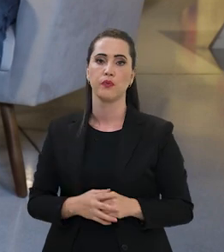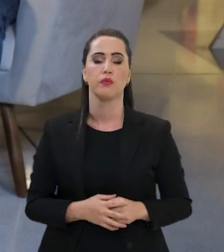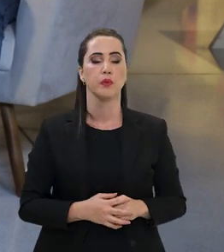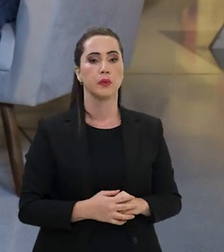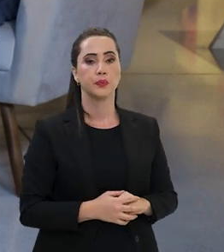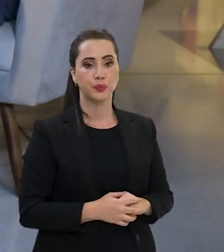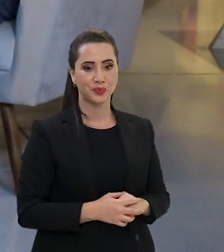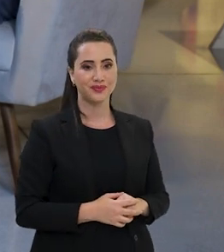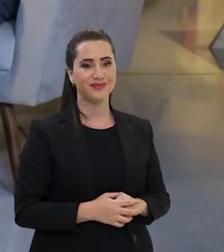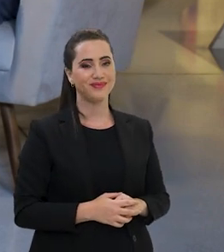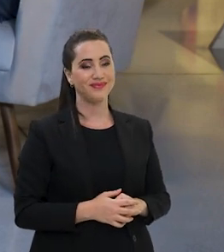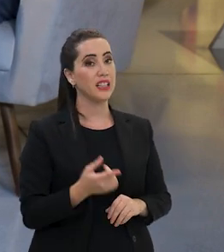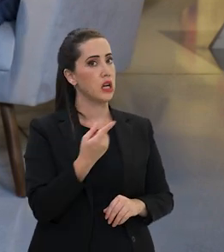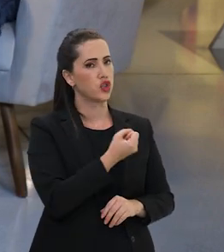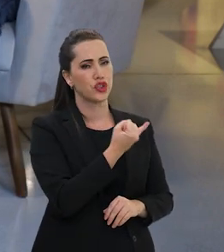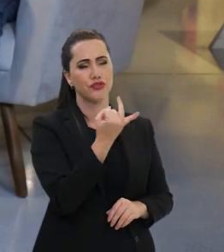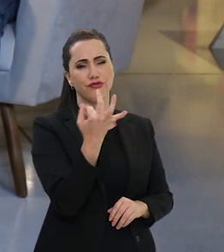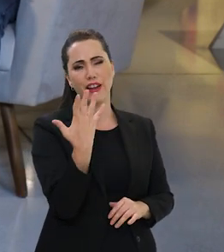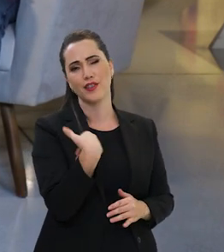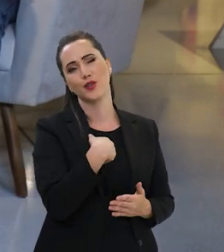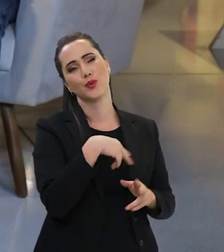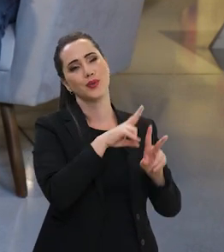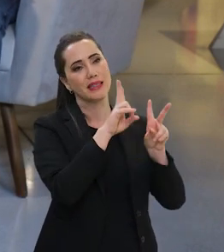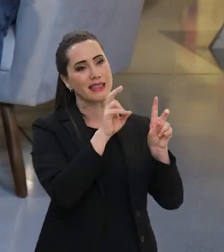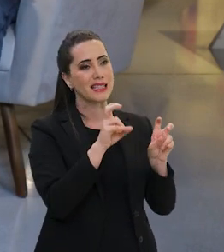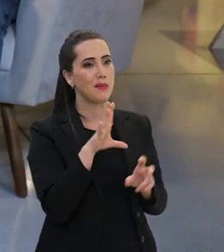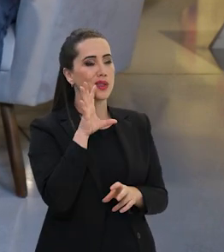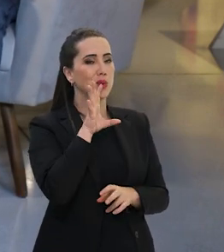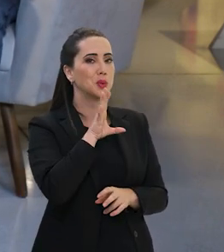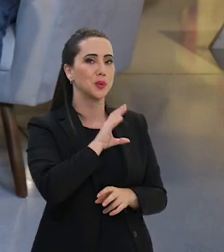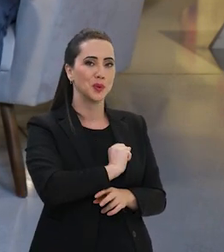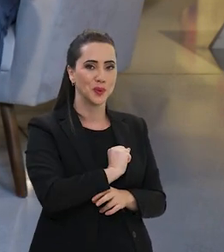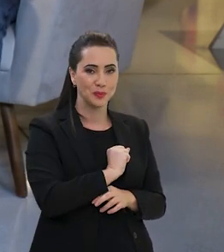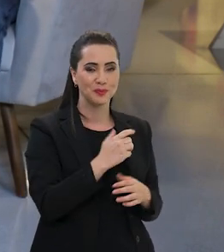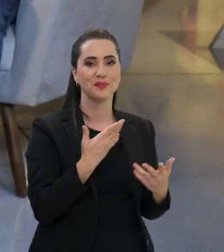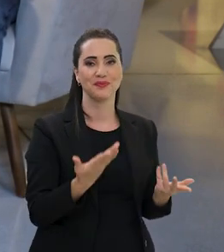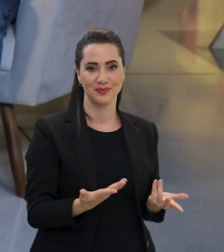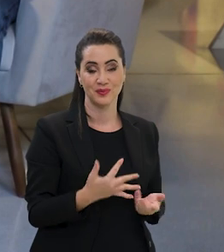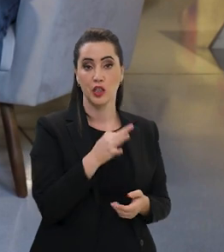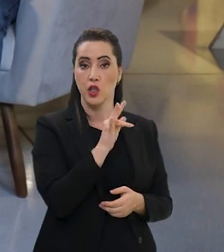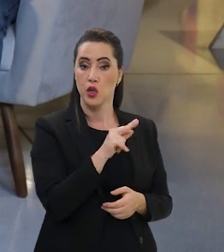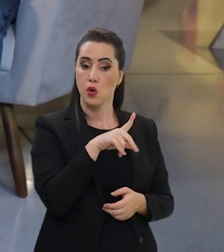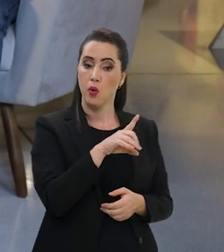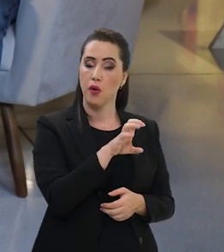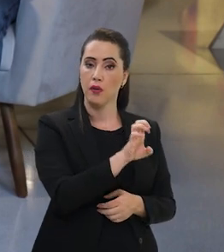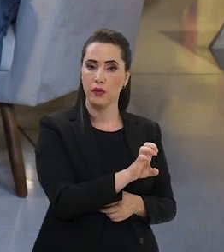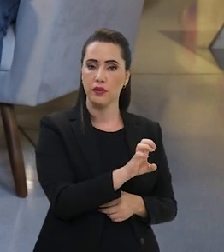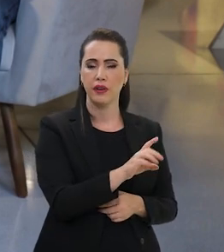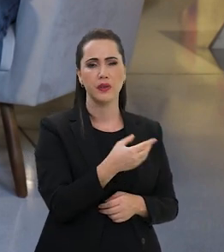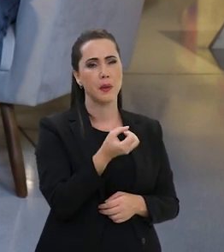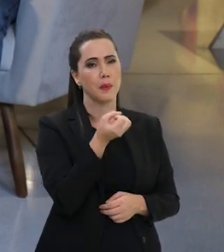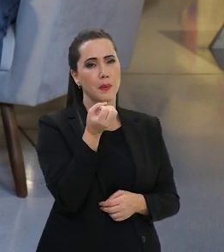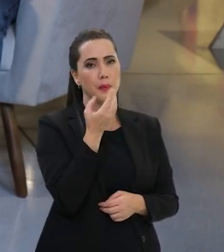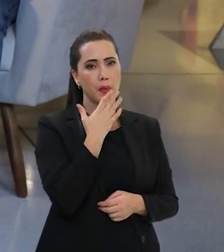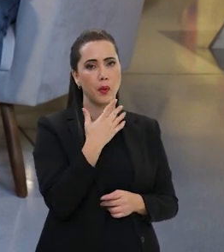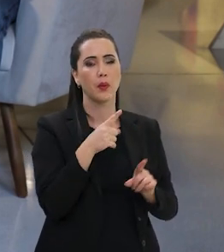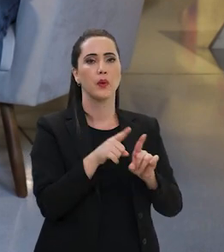pouquinho de cada um, vamos começar pelo livro didático. Pois é, cada um mais apaixonante que o outro, de fato, o FNDL tem uma atividade que